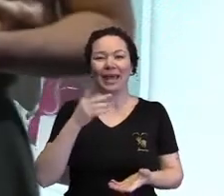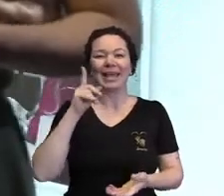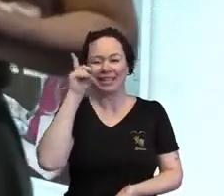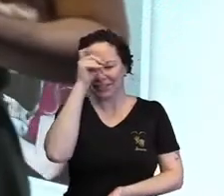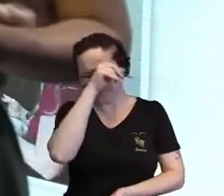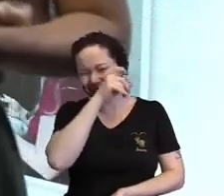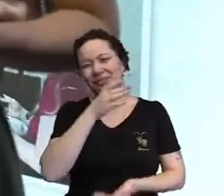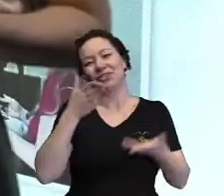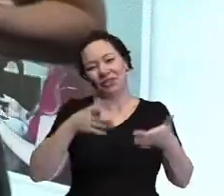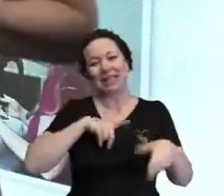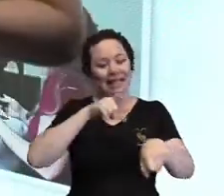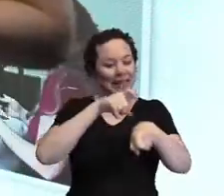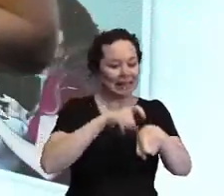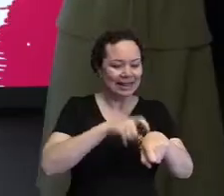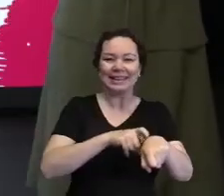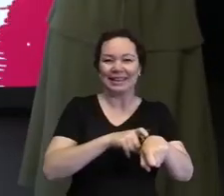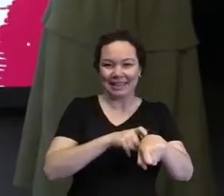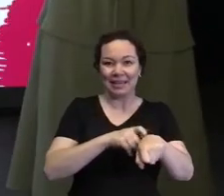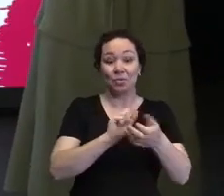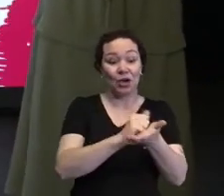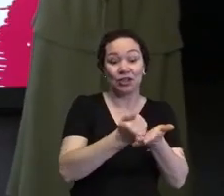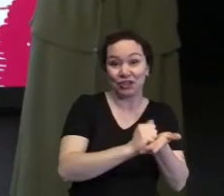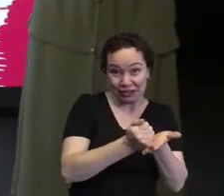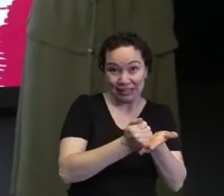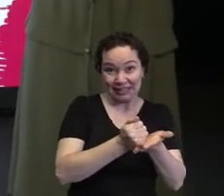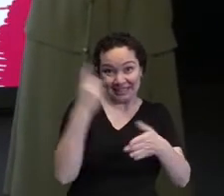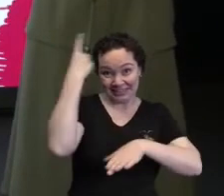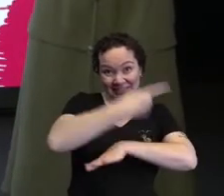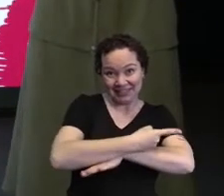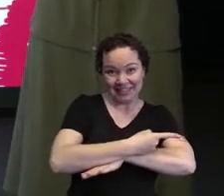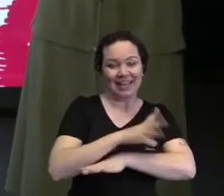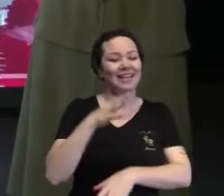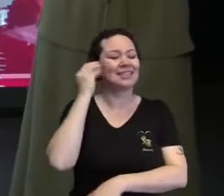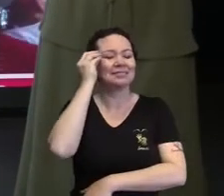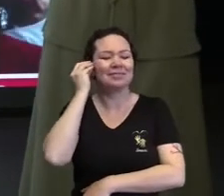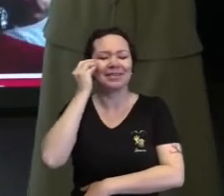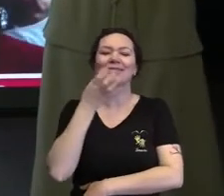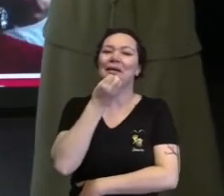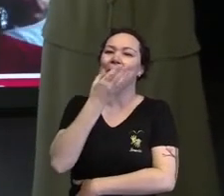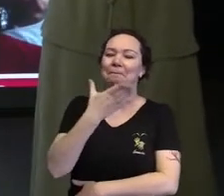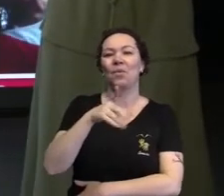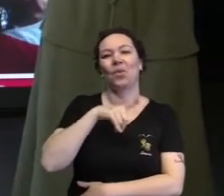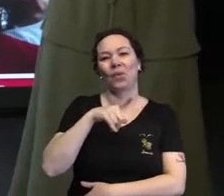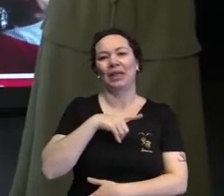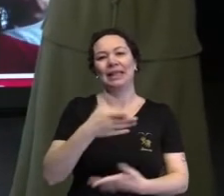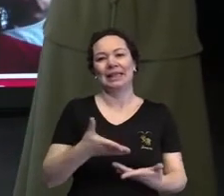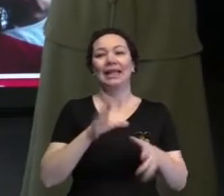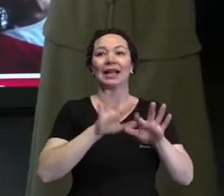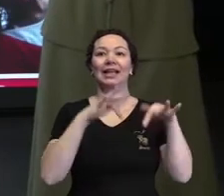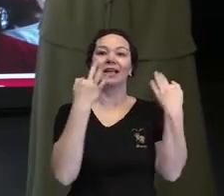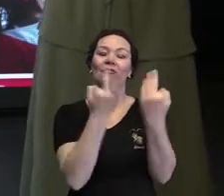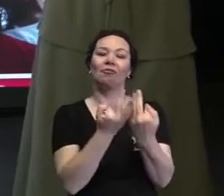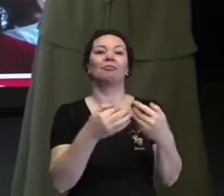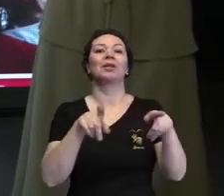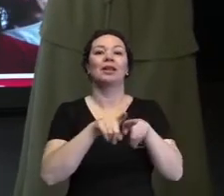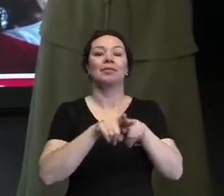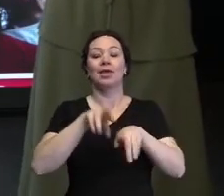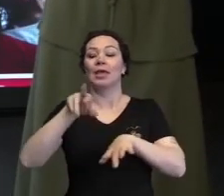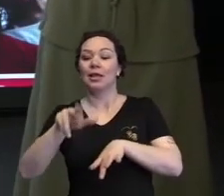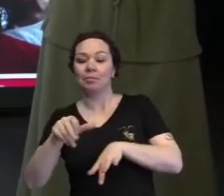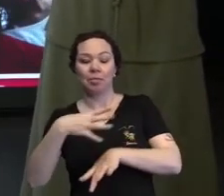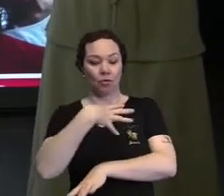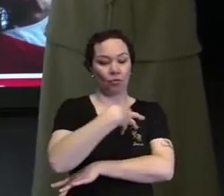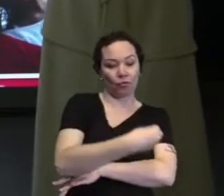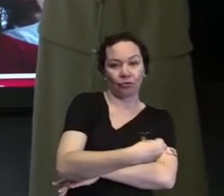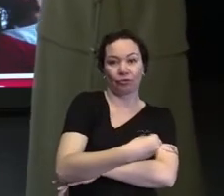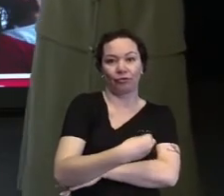difícil achar espaço na agenda, né? E quantas experiências gostosas. Nessa foto, a família tem tanto irmãos quanto o